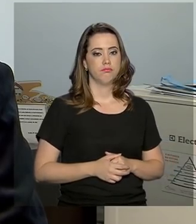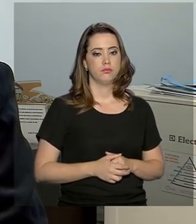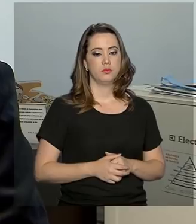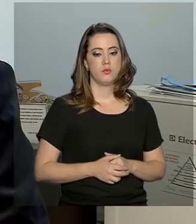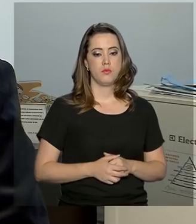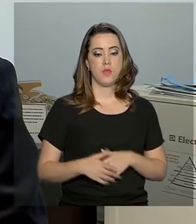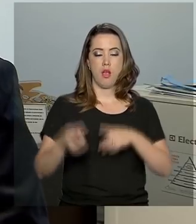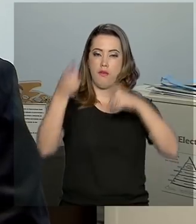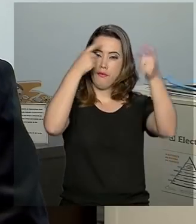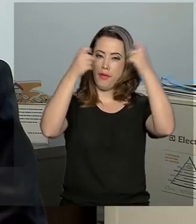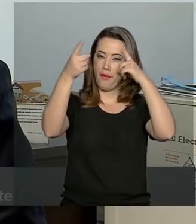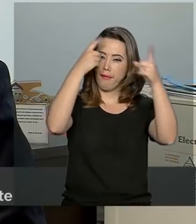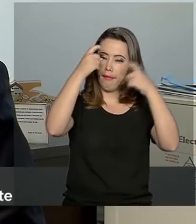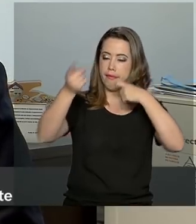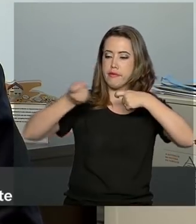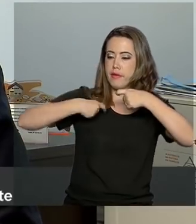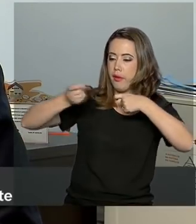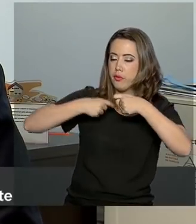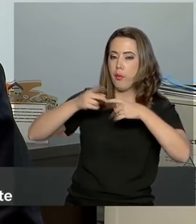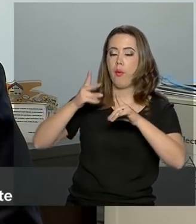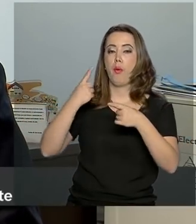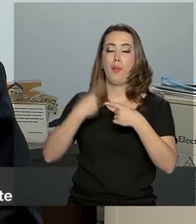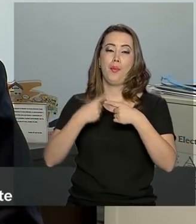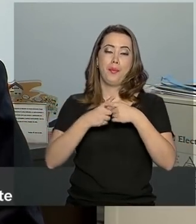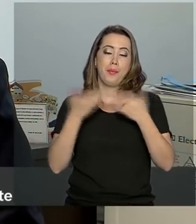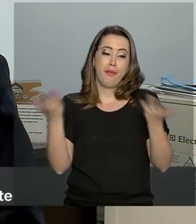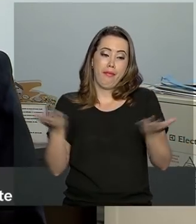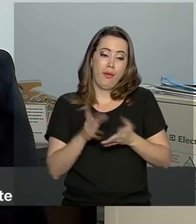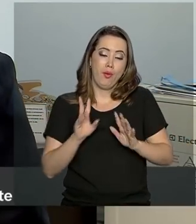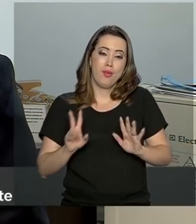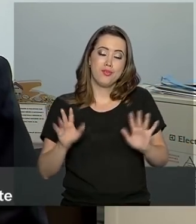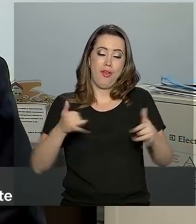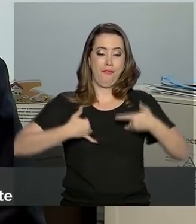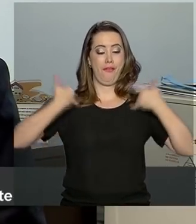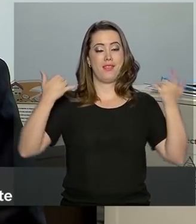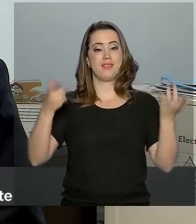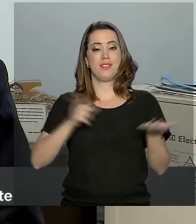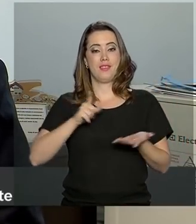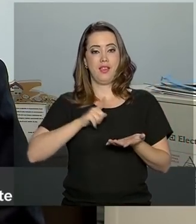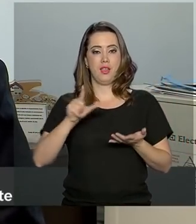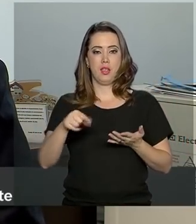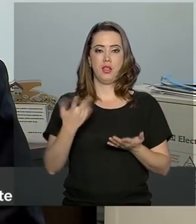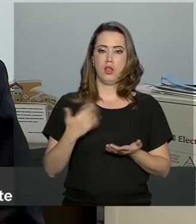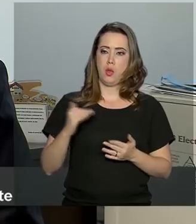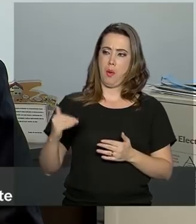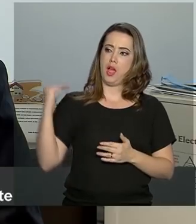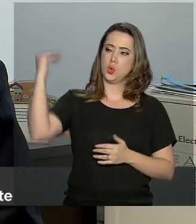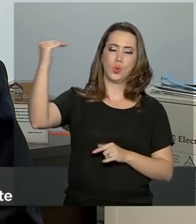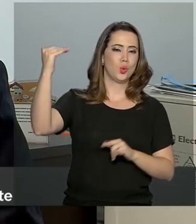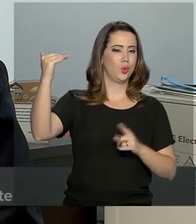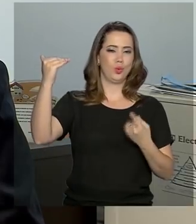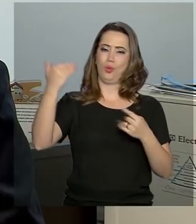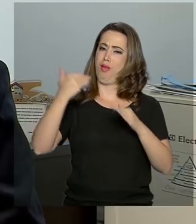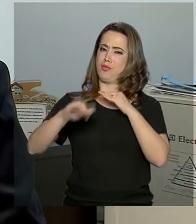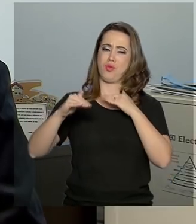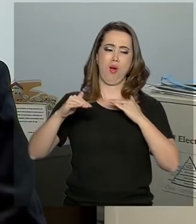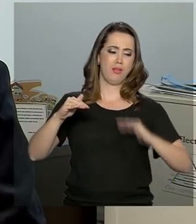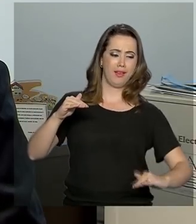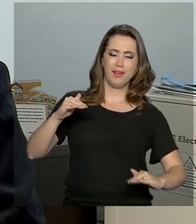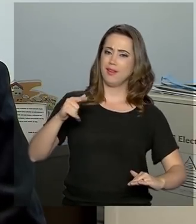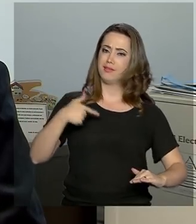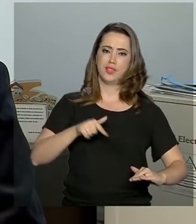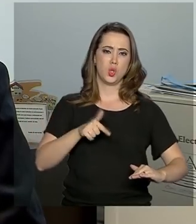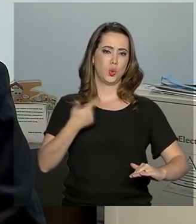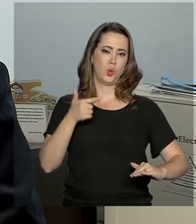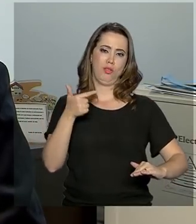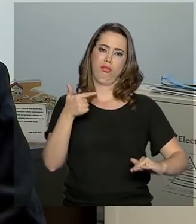A violência sexual pelo apelo erótico que o próprio evento tem, próprio para adulto, e não combina com crianças porque a criança não